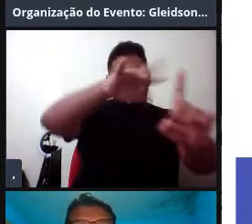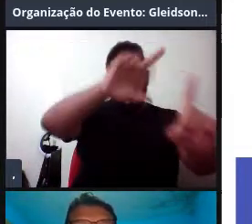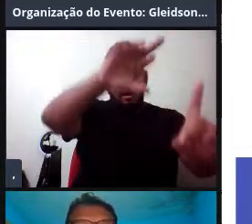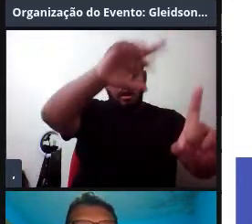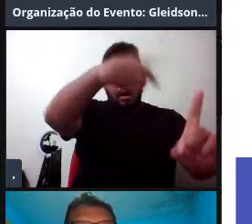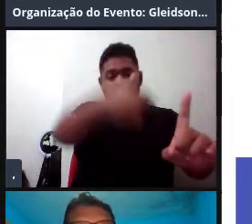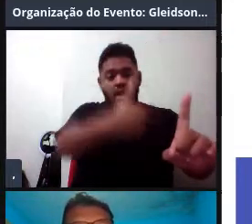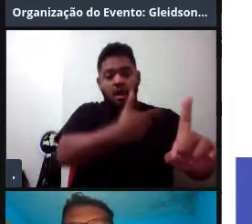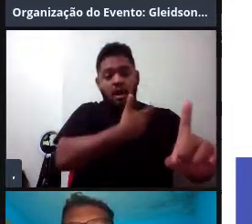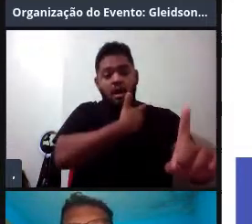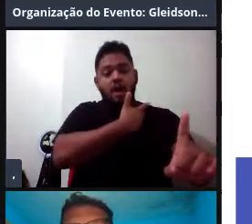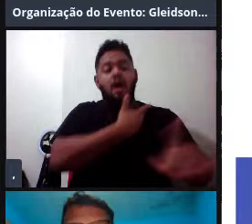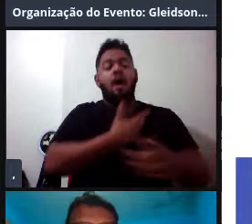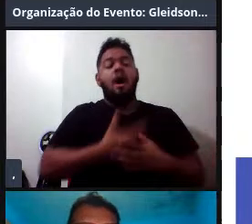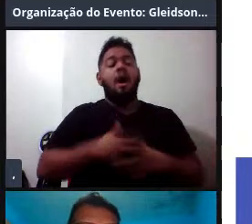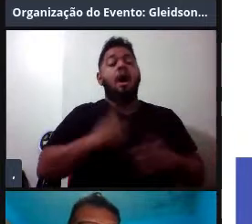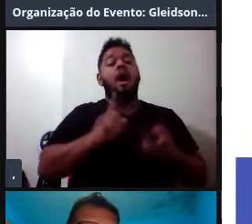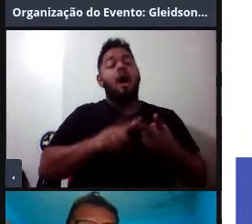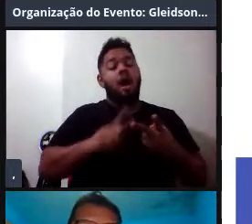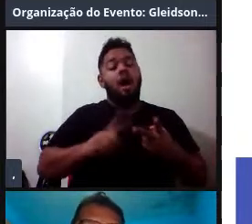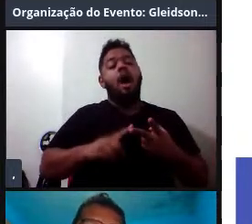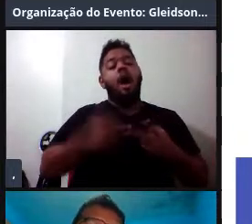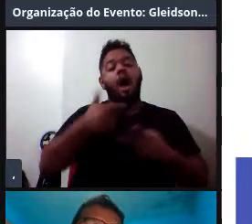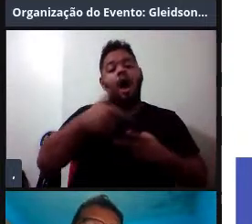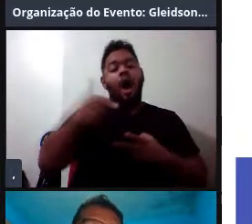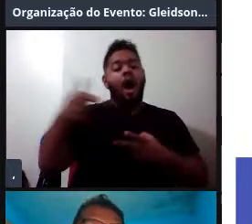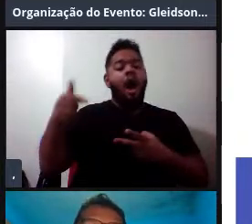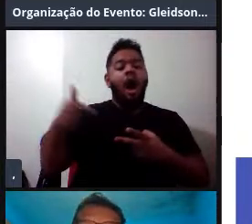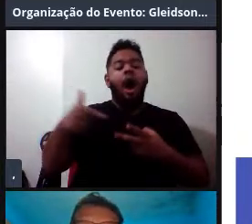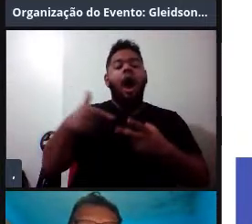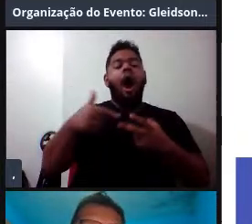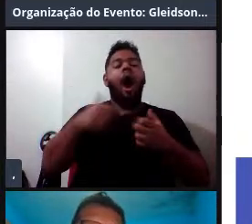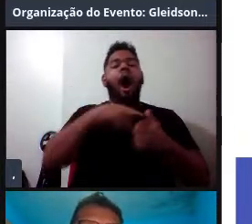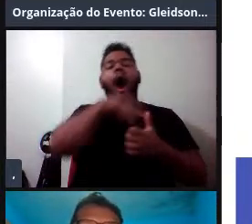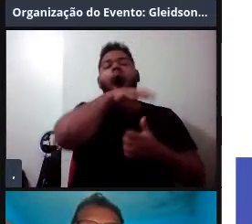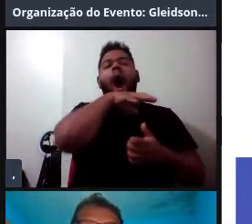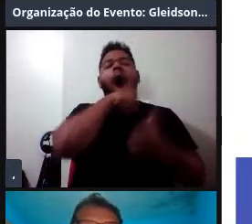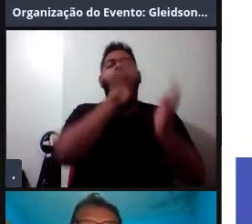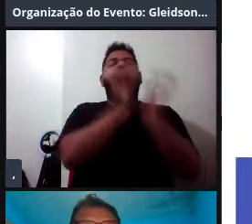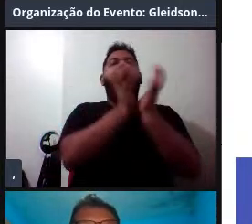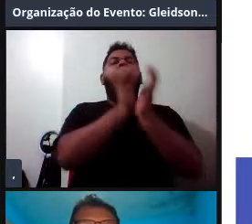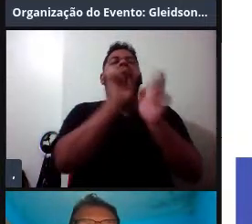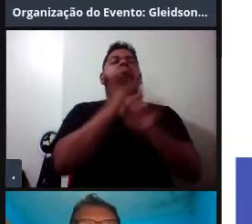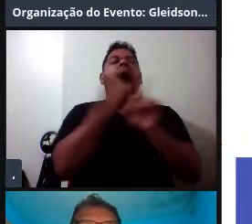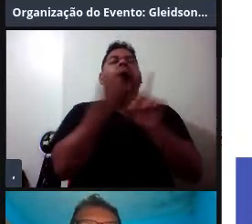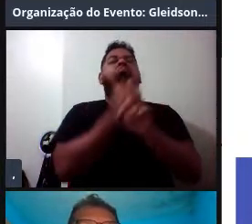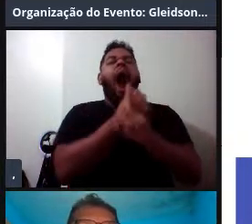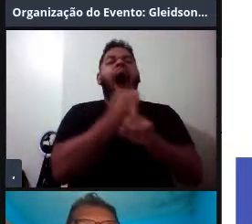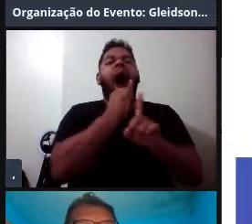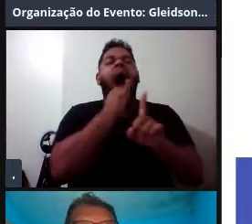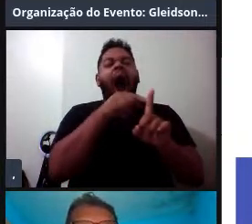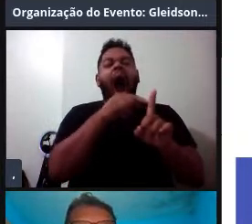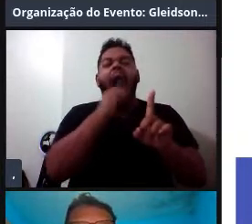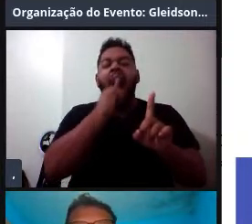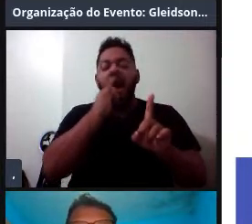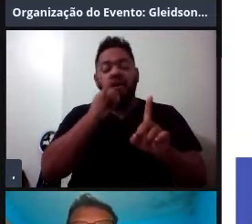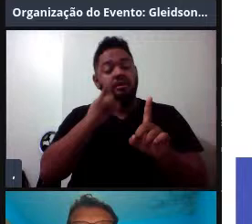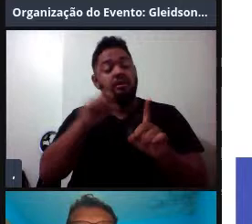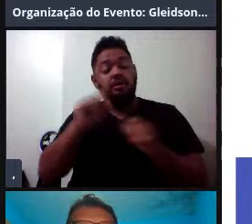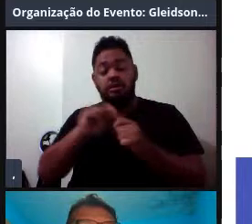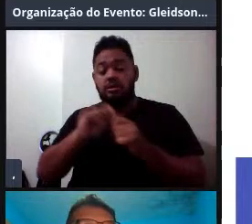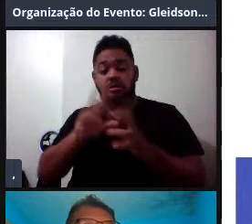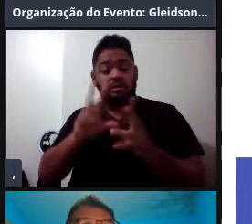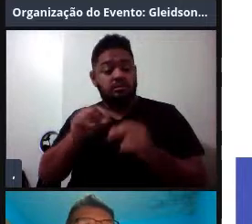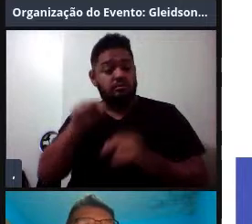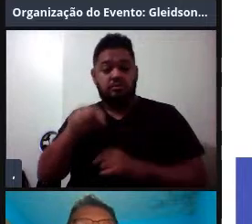parceiros, dos grupos sociais, ou até mesmo os sons de presa, os citares fazem muito isso, que a